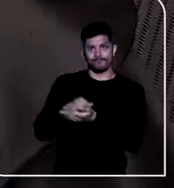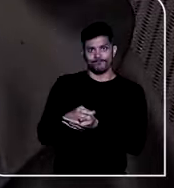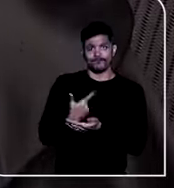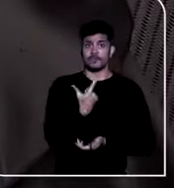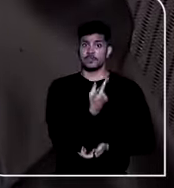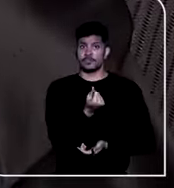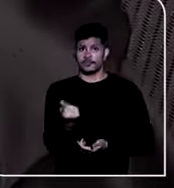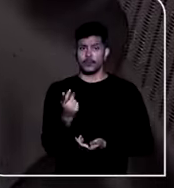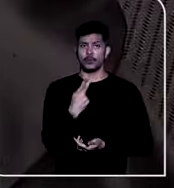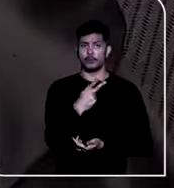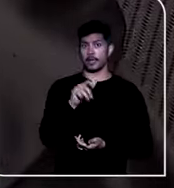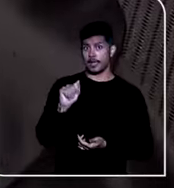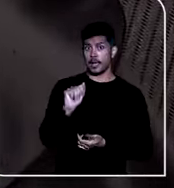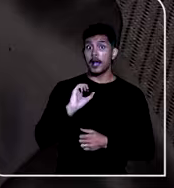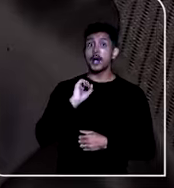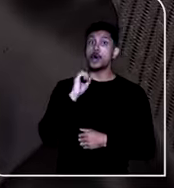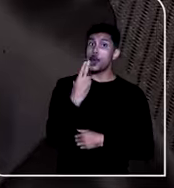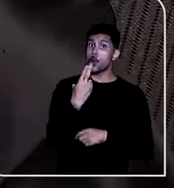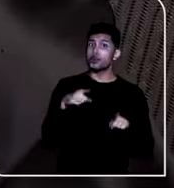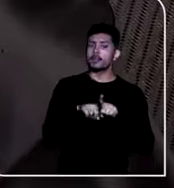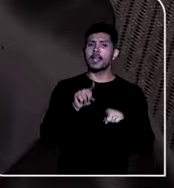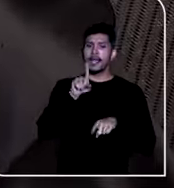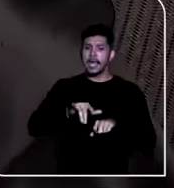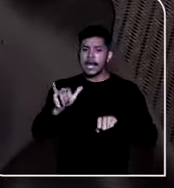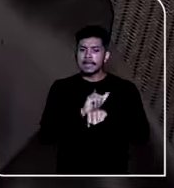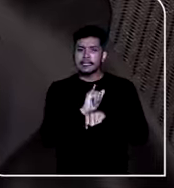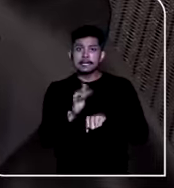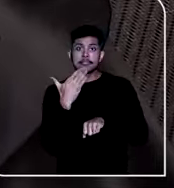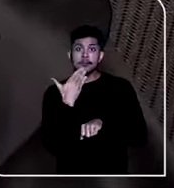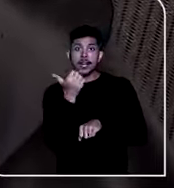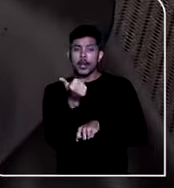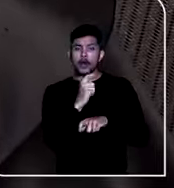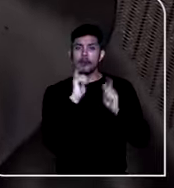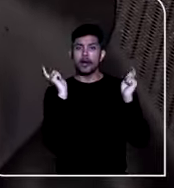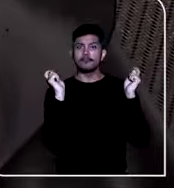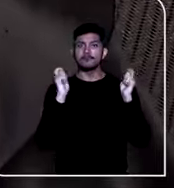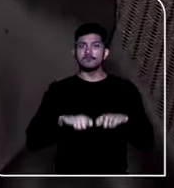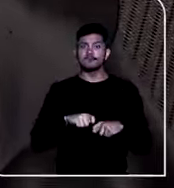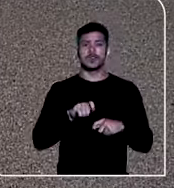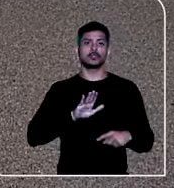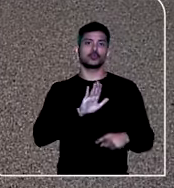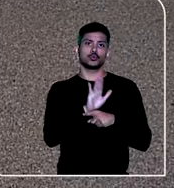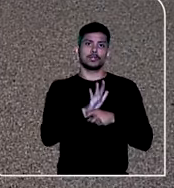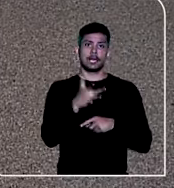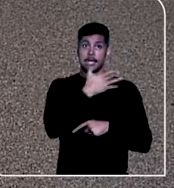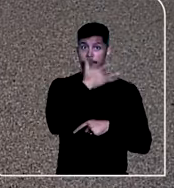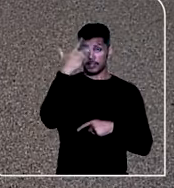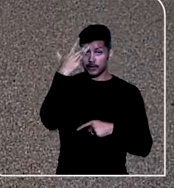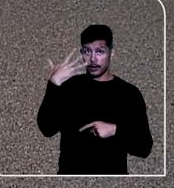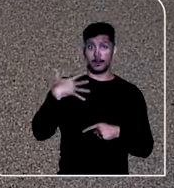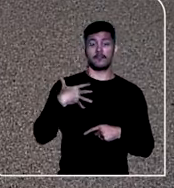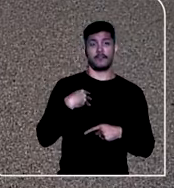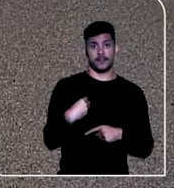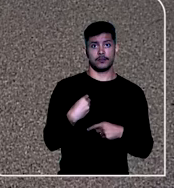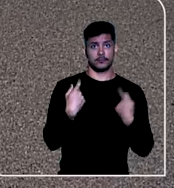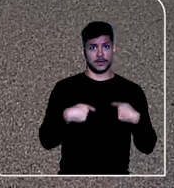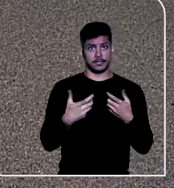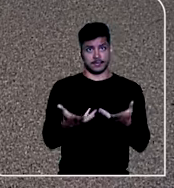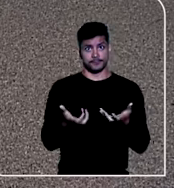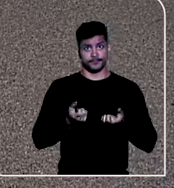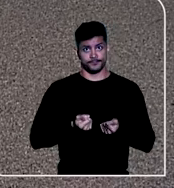pagamento dos valores em atraso e for a medida mais adequada para manter a subsistência de quem recebe pensão alimentícia.